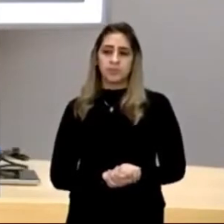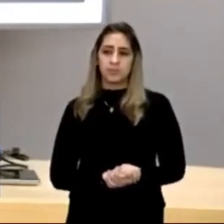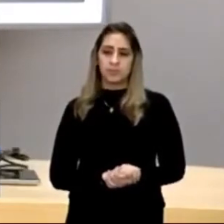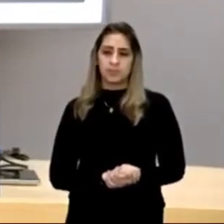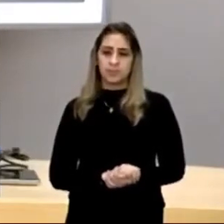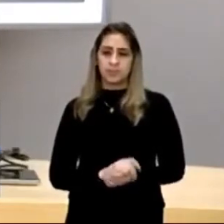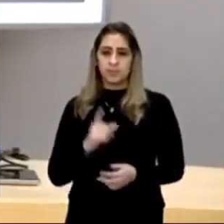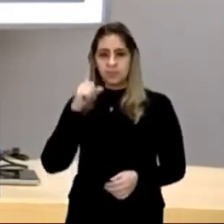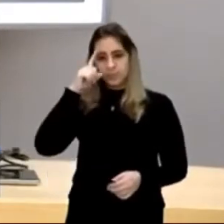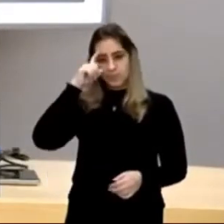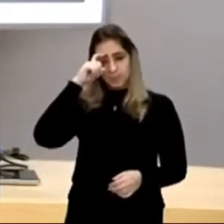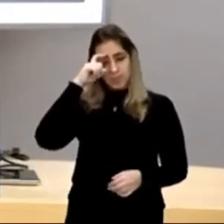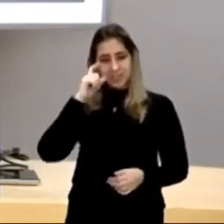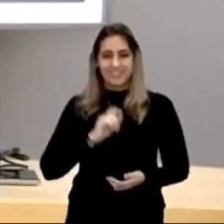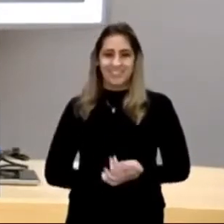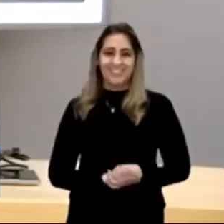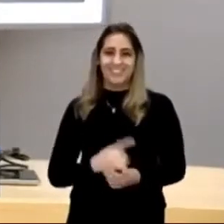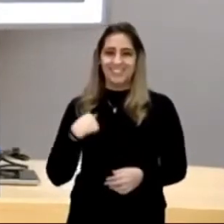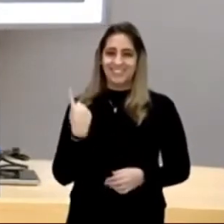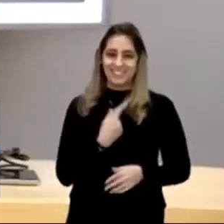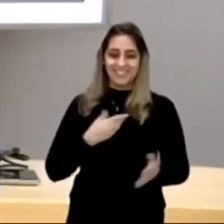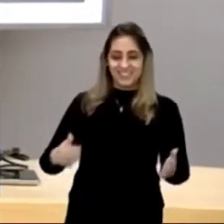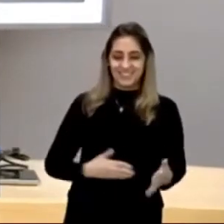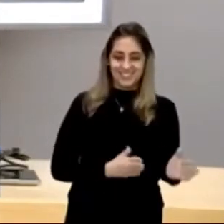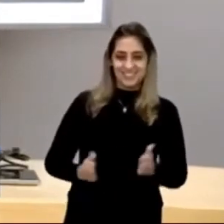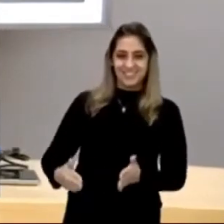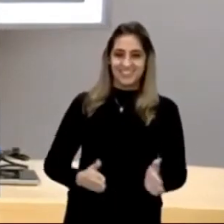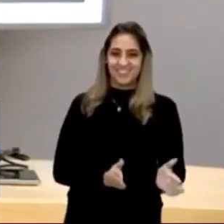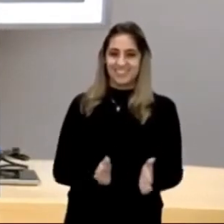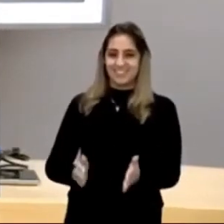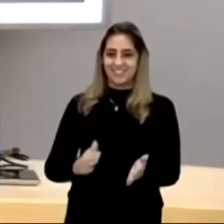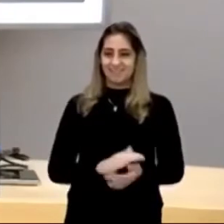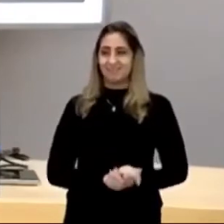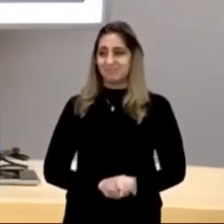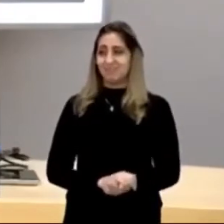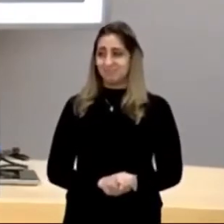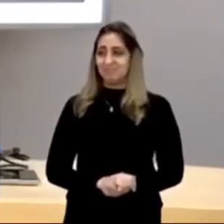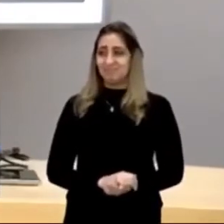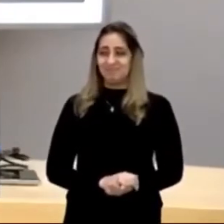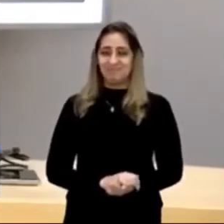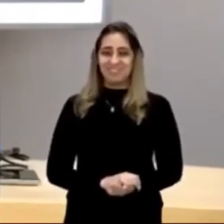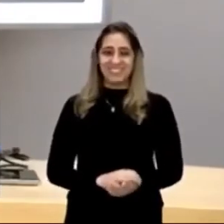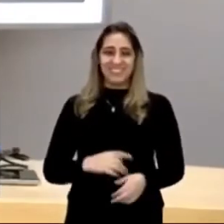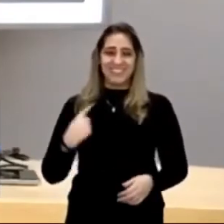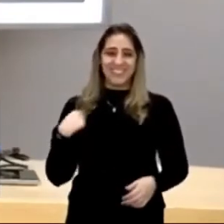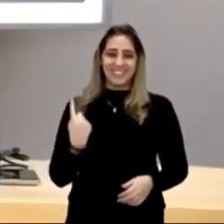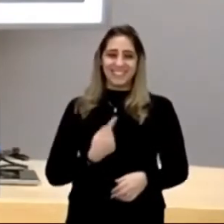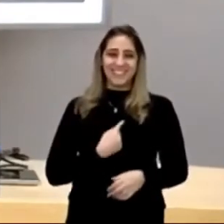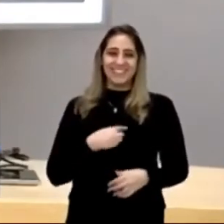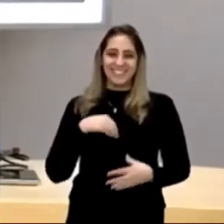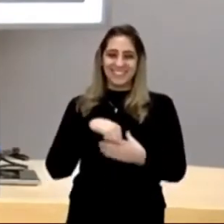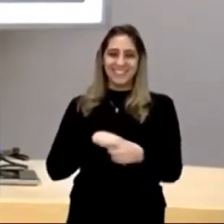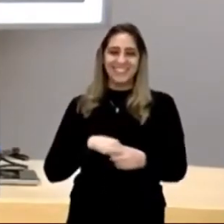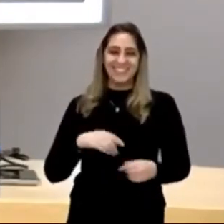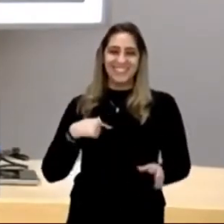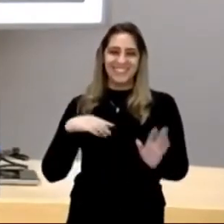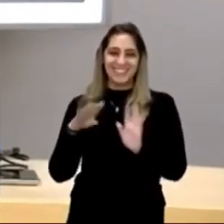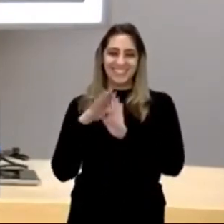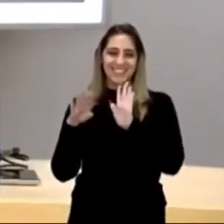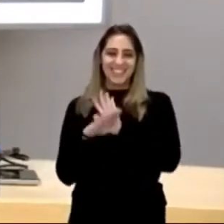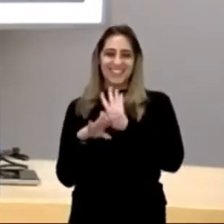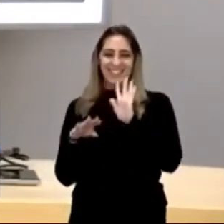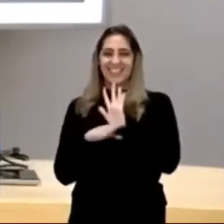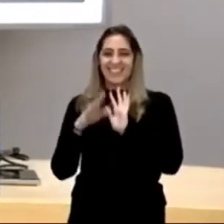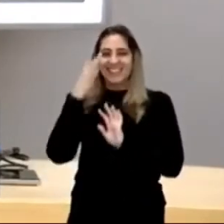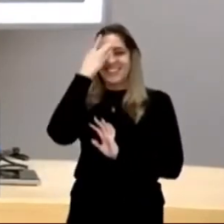apontar, que olha, tem ouro ali, tem ouro, mas essa informação, que estava na carta, só foi revelada, para o público,